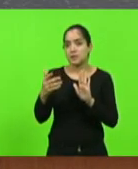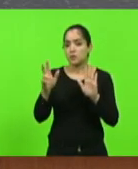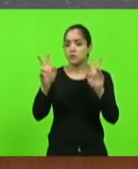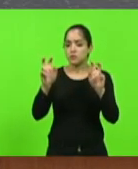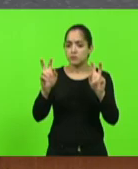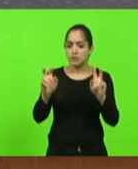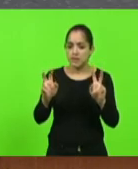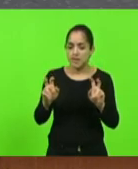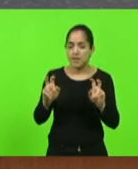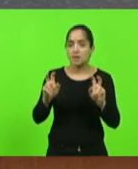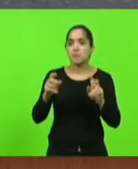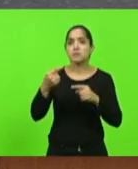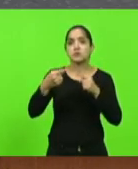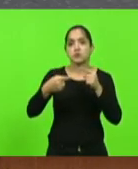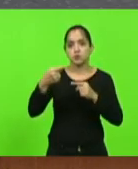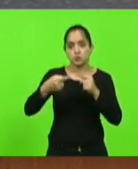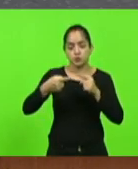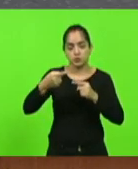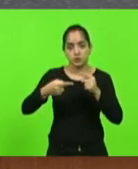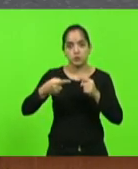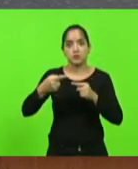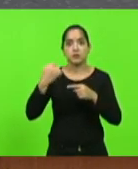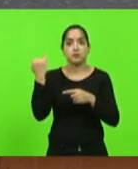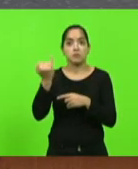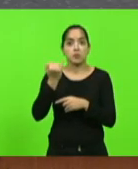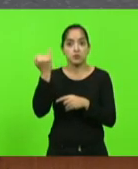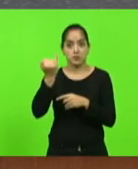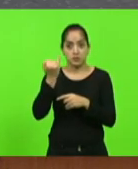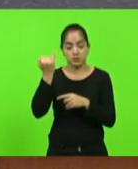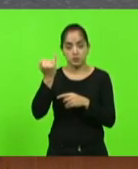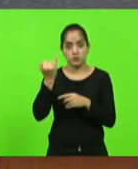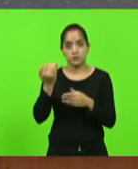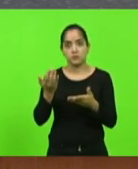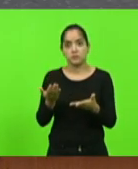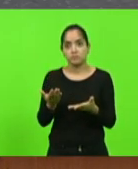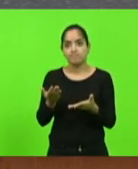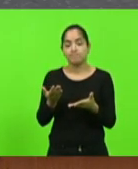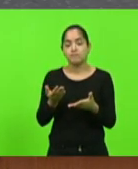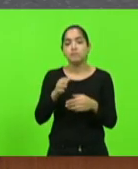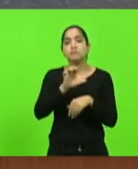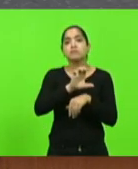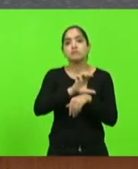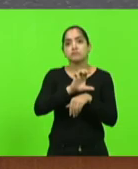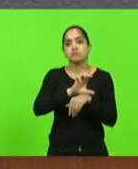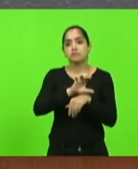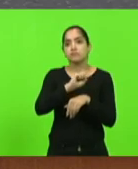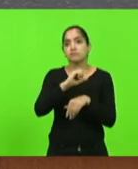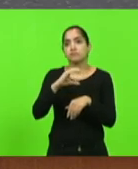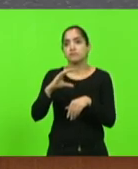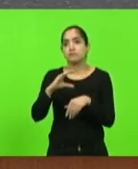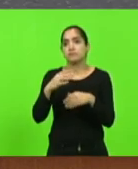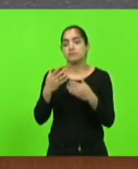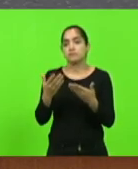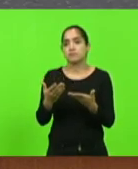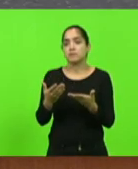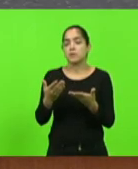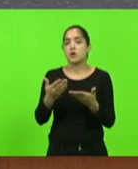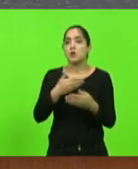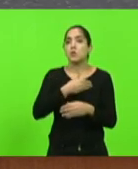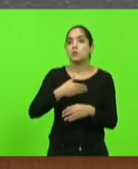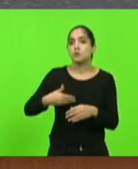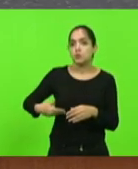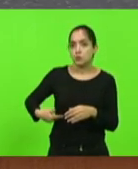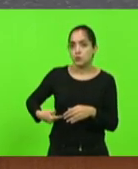que eu julgo realmente importantes para o nosso Estado, obviamente que quando o governo